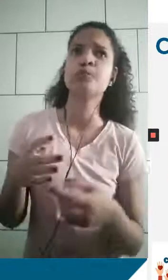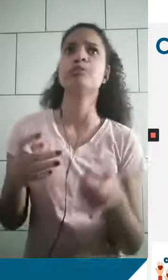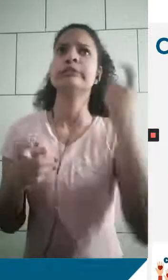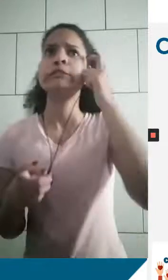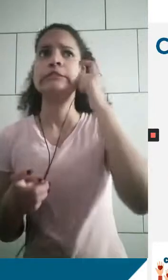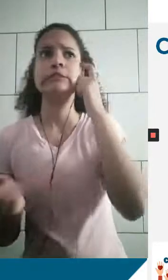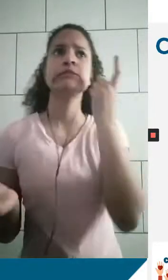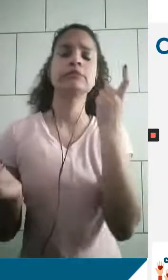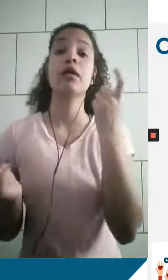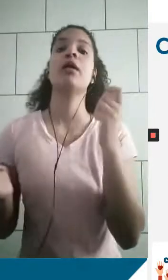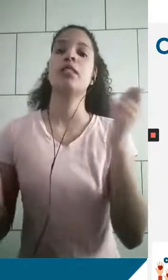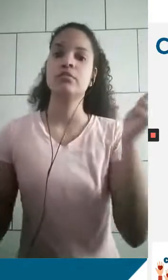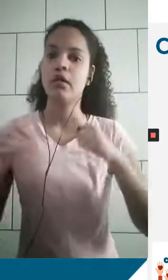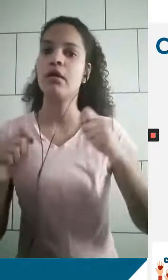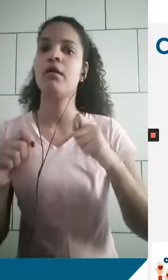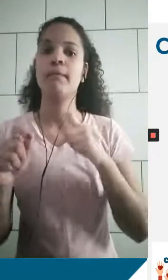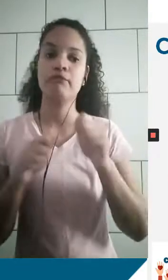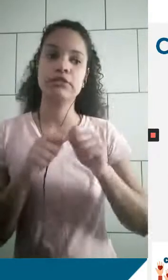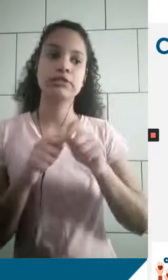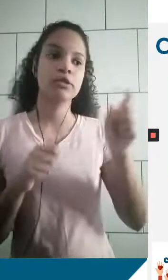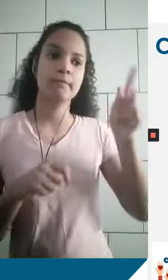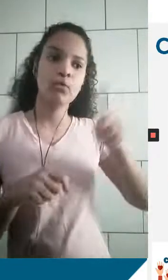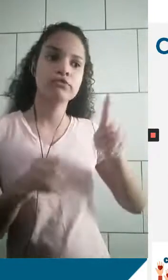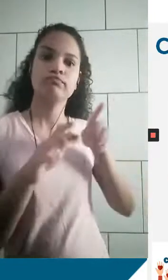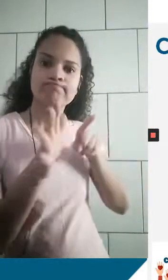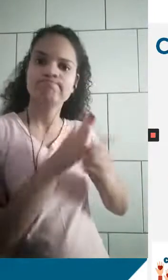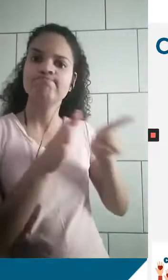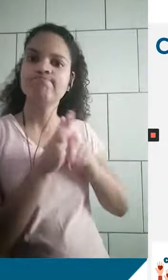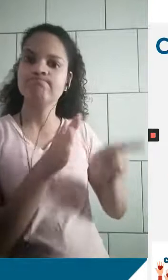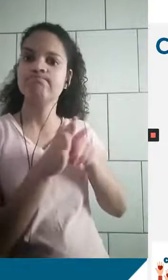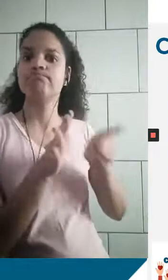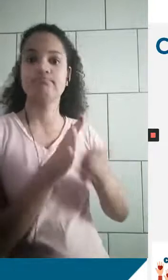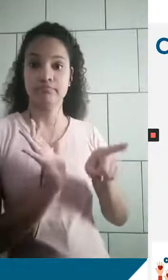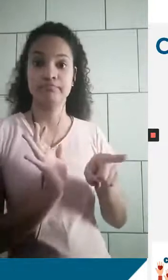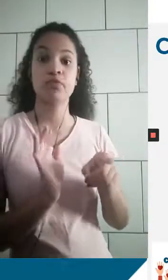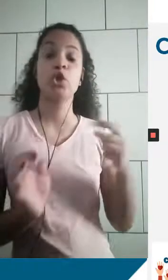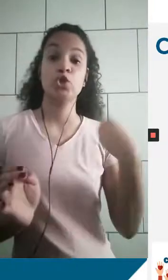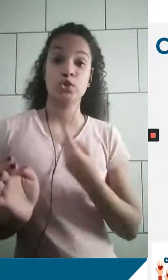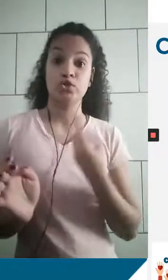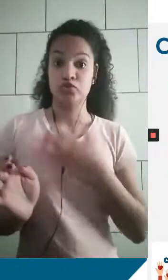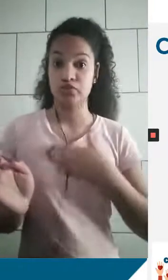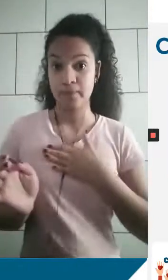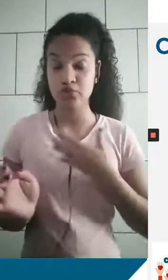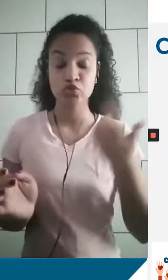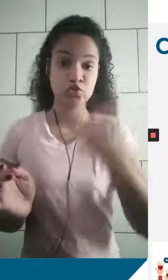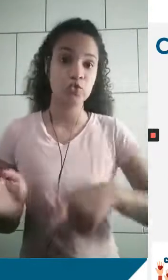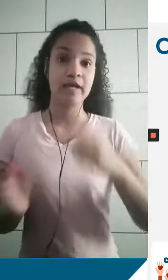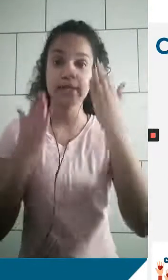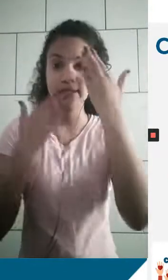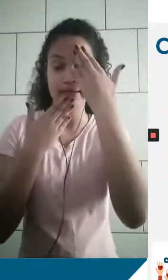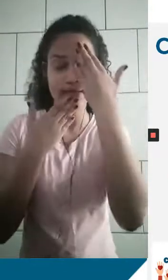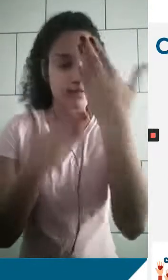e as discussões sejam realizadas com o mediador de vocês, com os seus mediadores. A gente gostaria de agradecer,